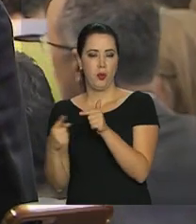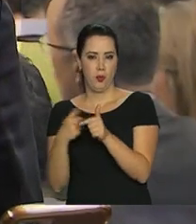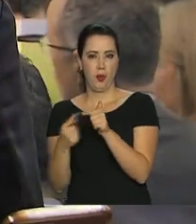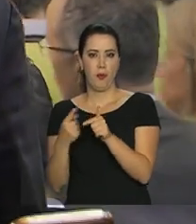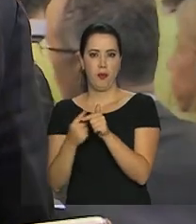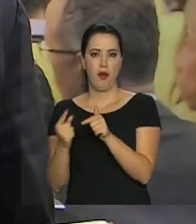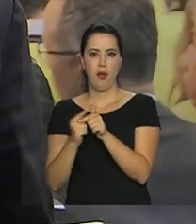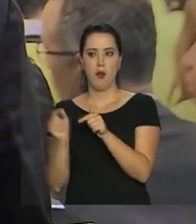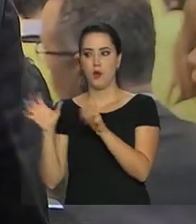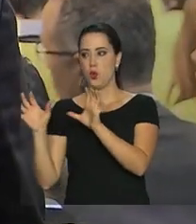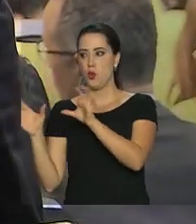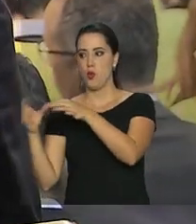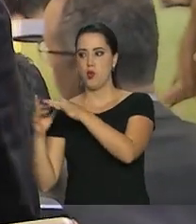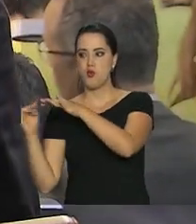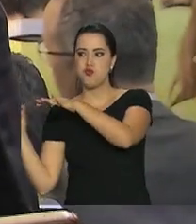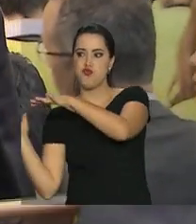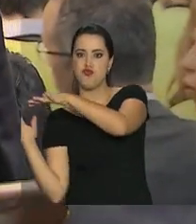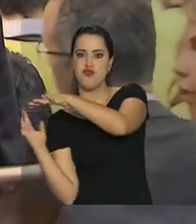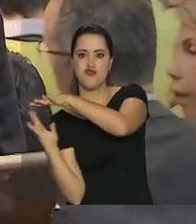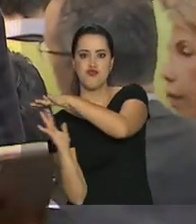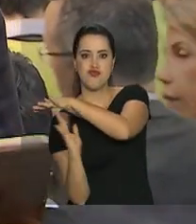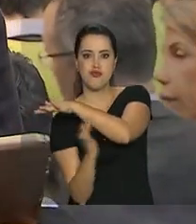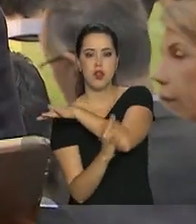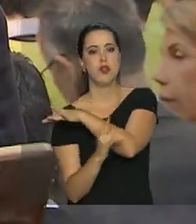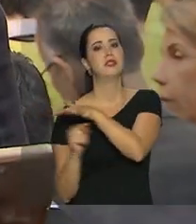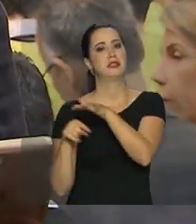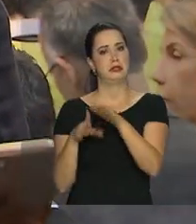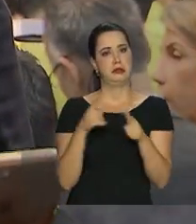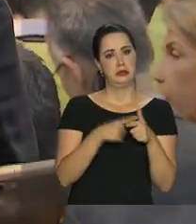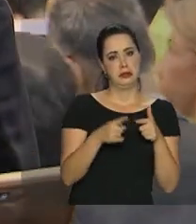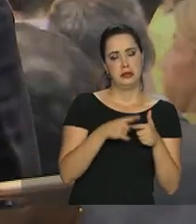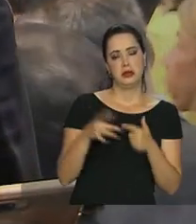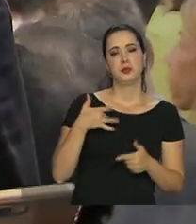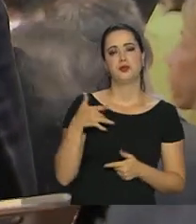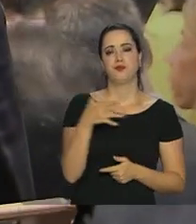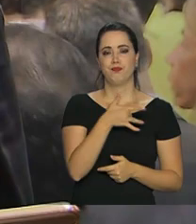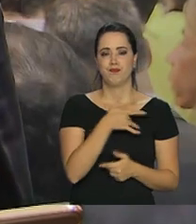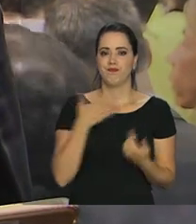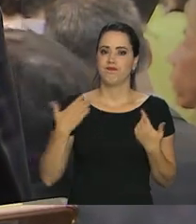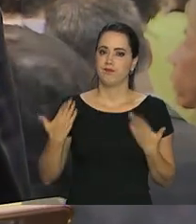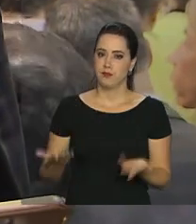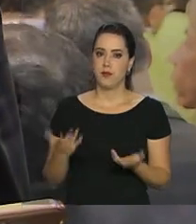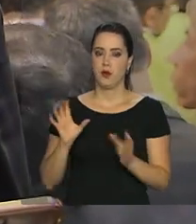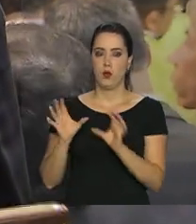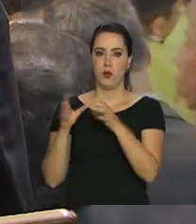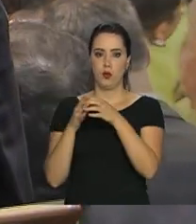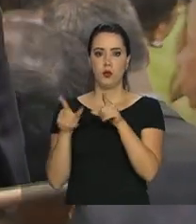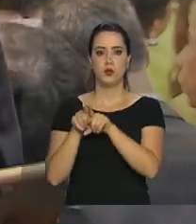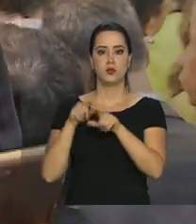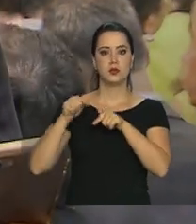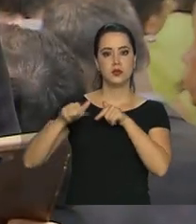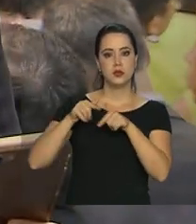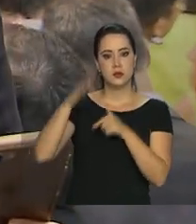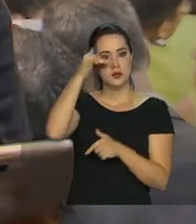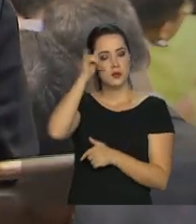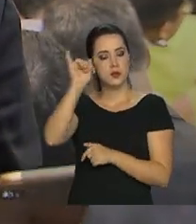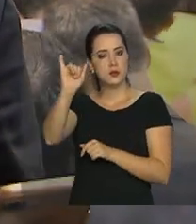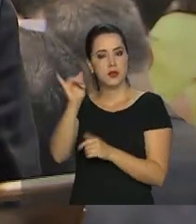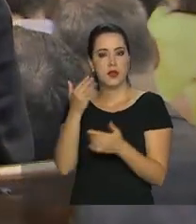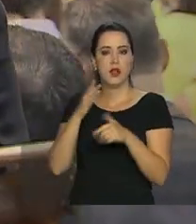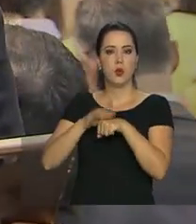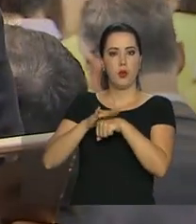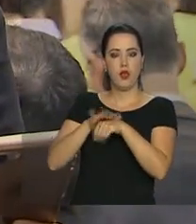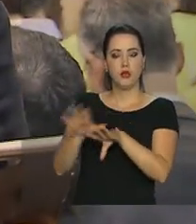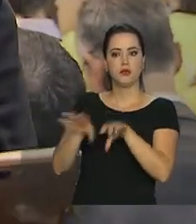venezuelanos tem provocado nos serviços de saúde do estado. Os profissionais de saúde vão realizar ações preventivas educativas,